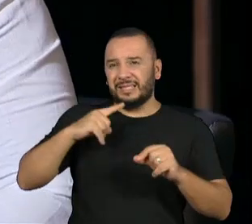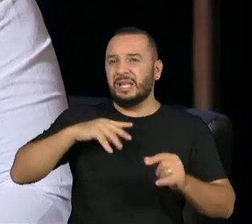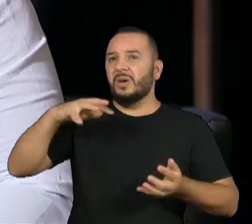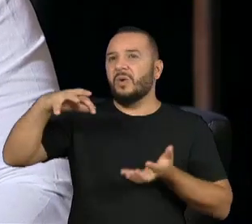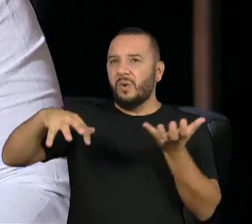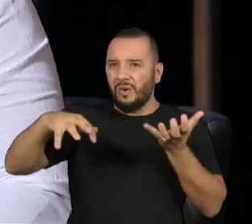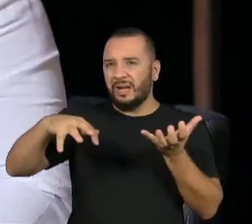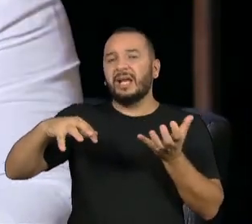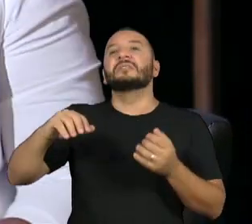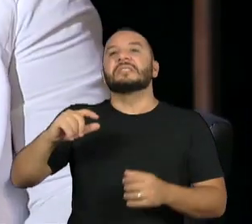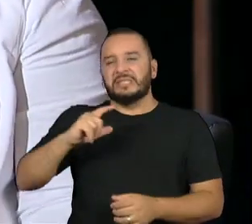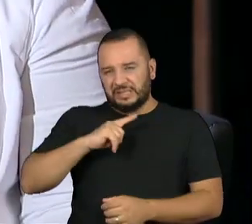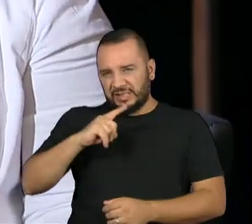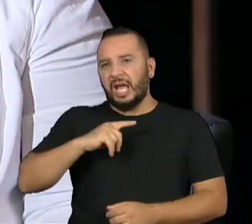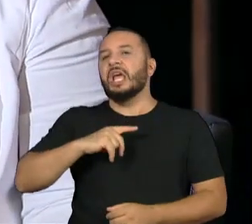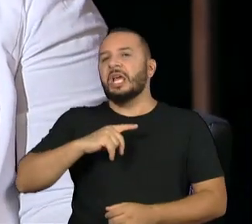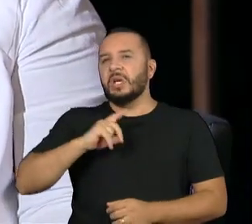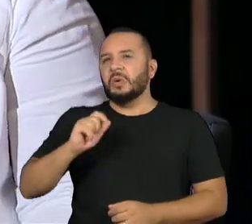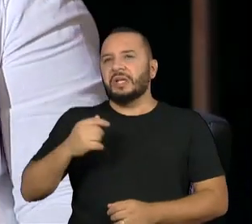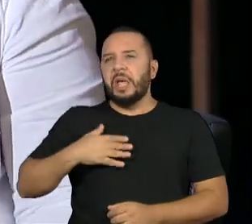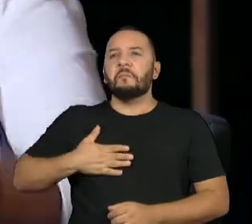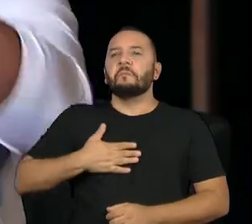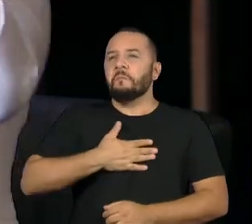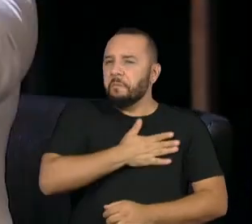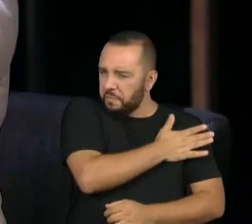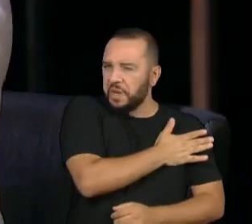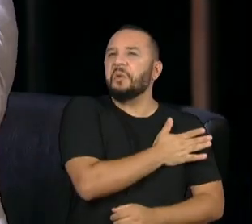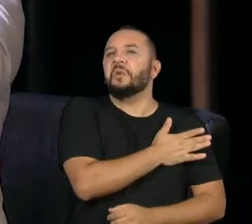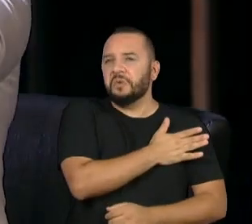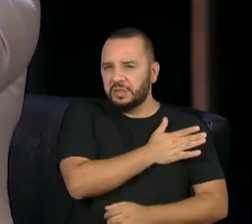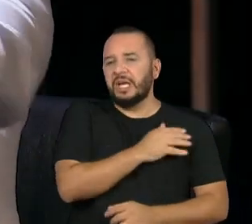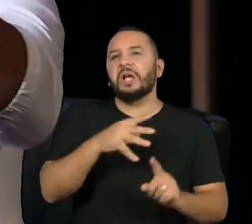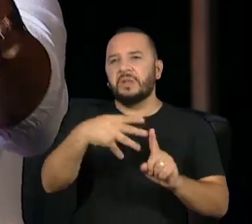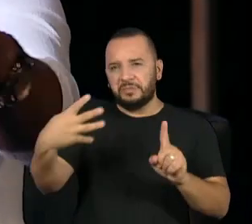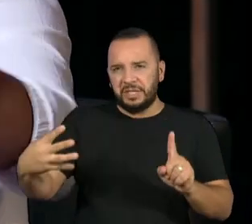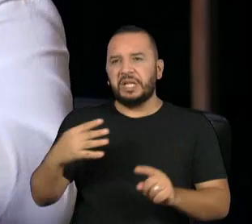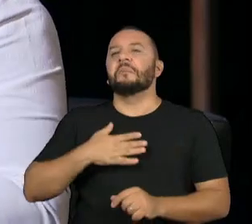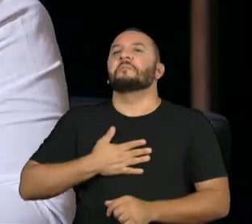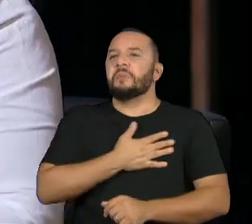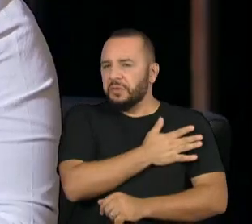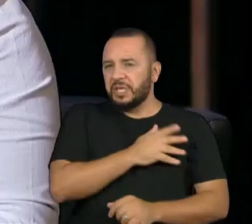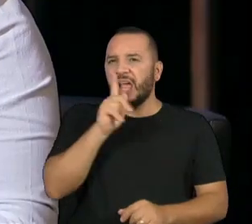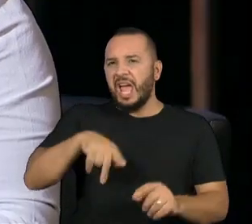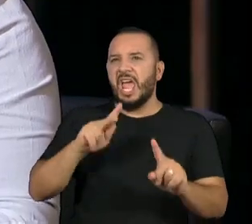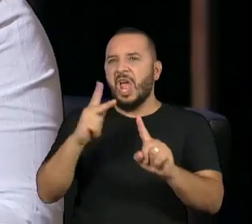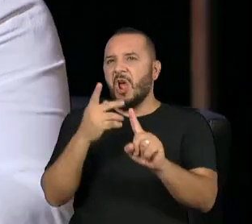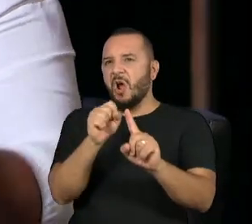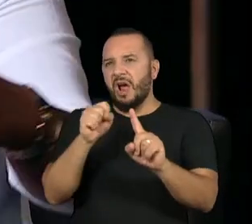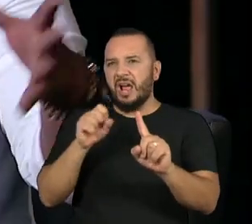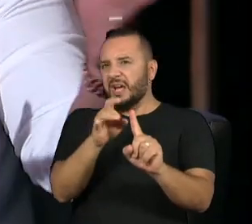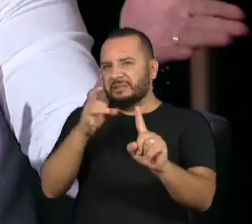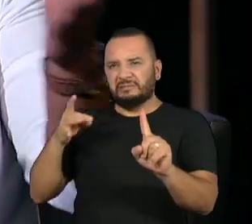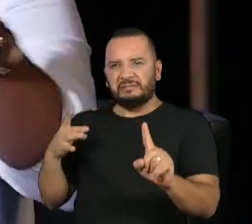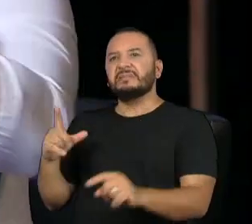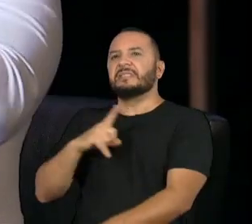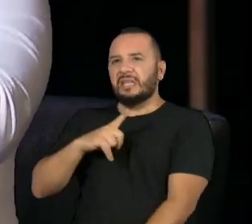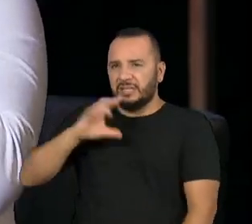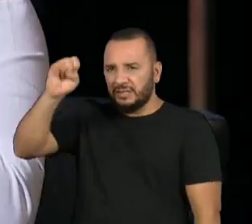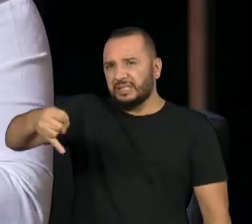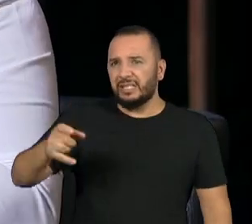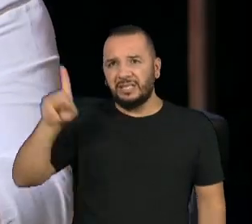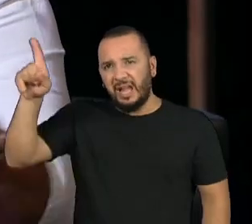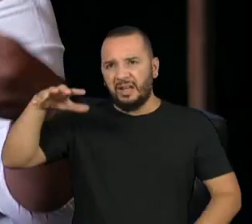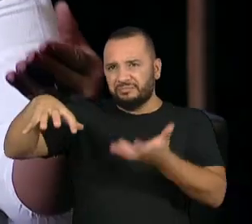homofóbico. Que isso, fai, é homofóbico e eu vou dizer porquê. Hoje a comunidade